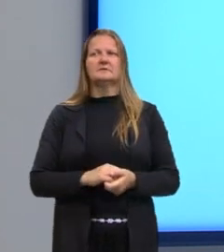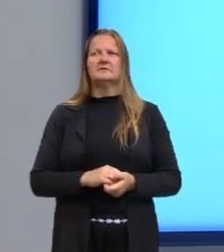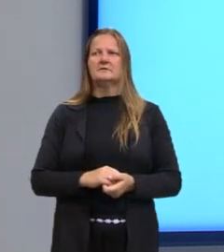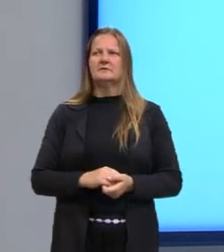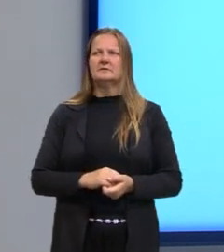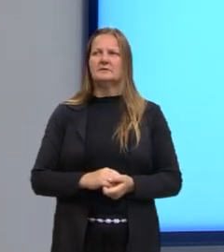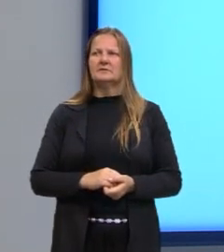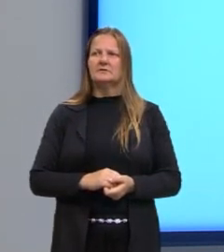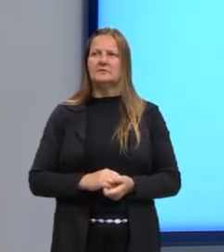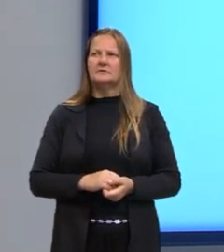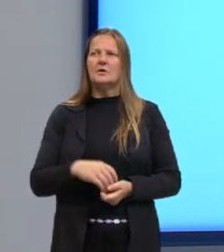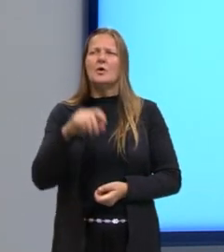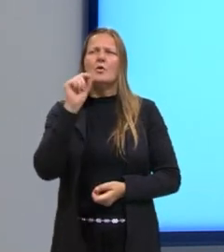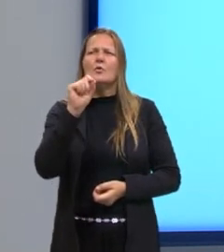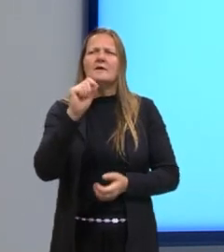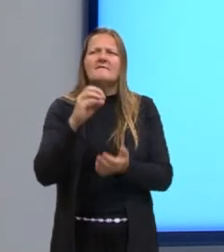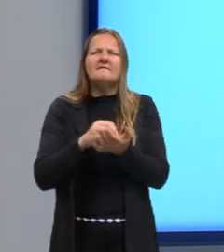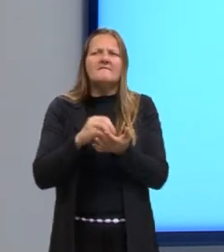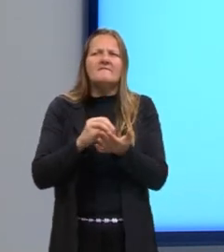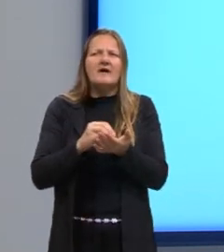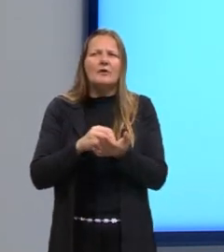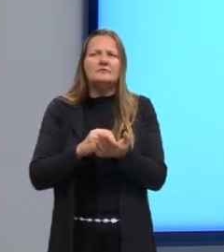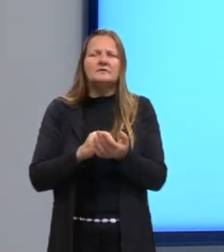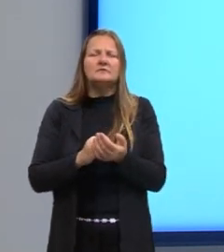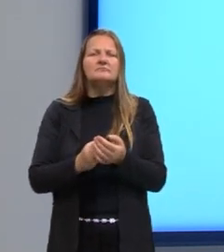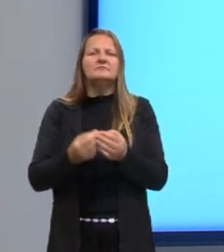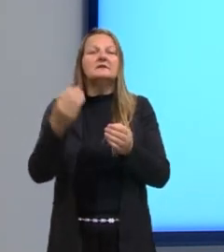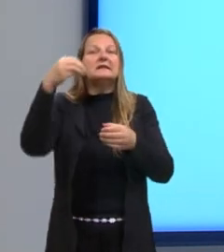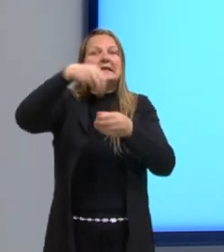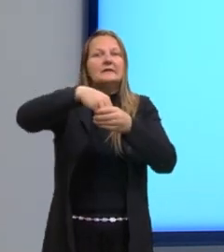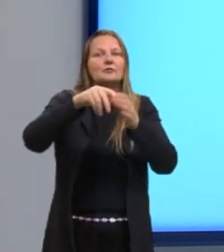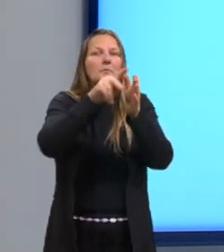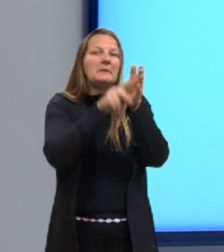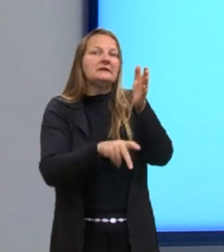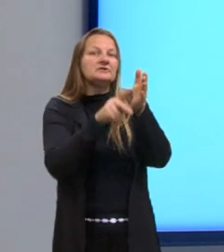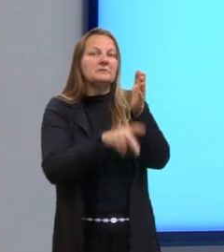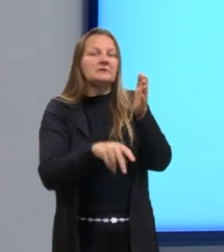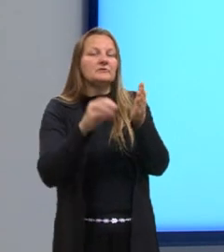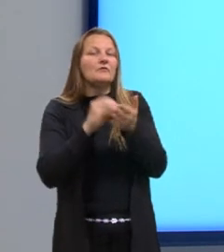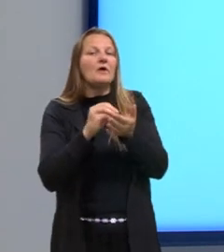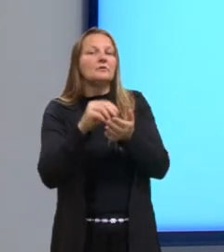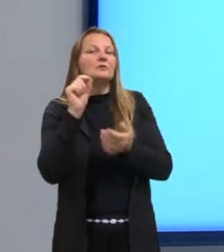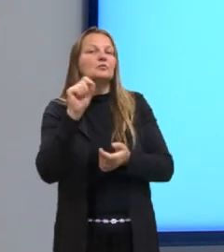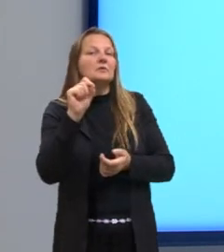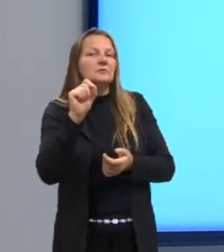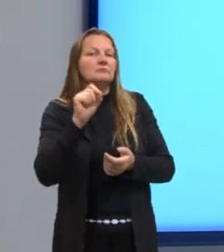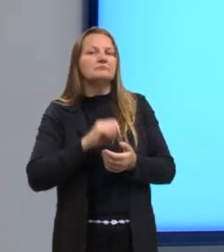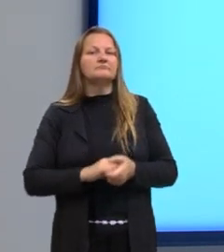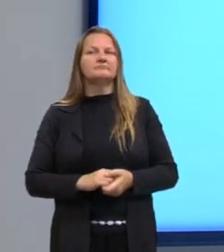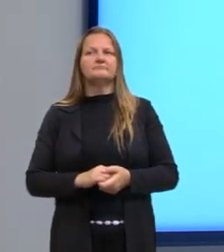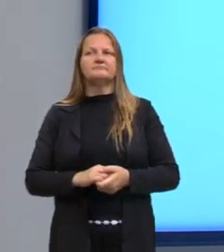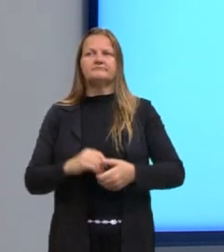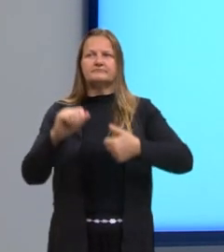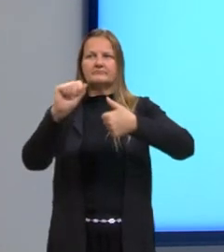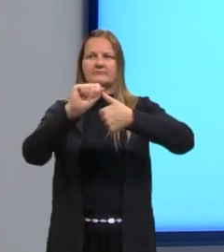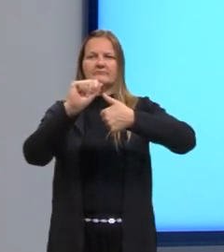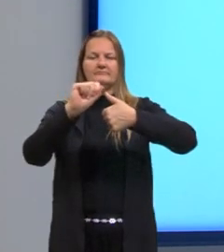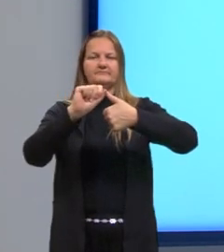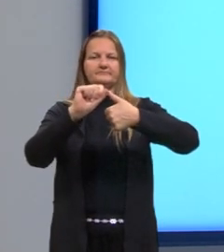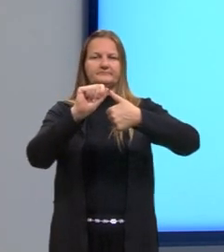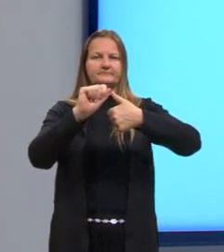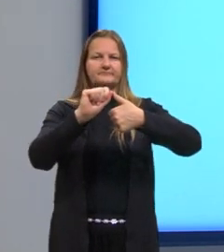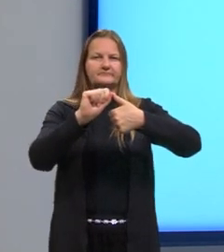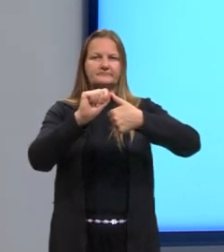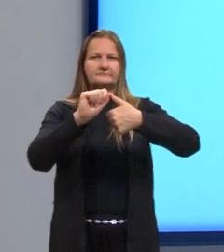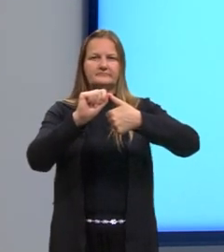o que falta ser inserido naquele planejamento ali? Então, letra A.